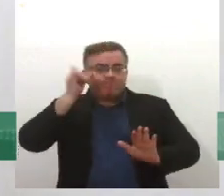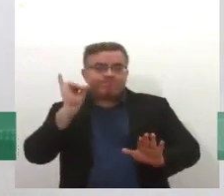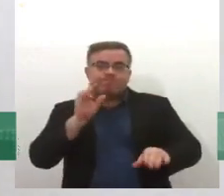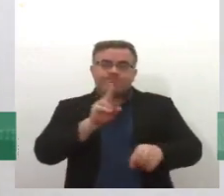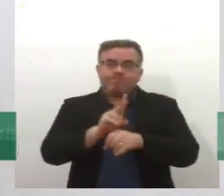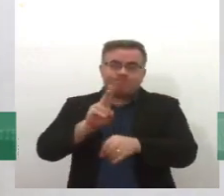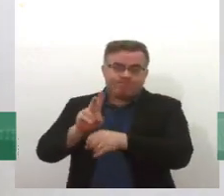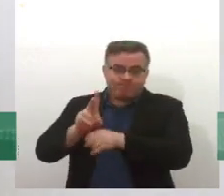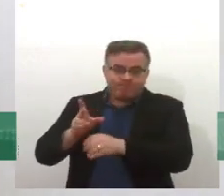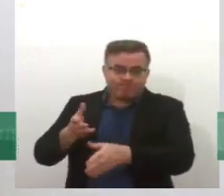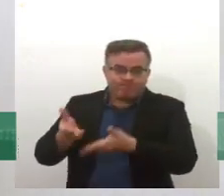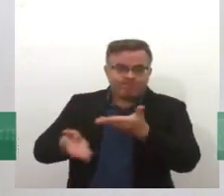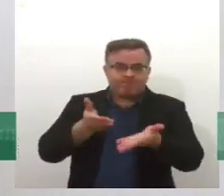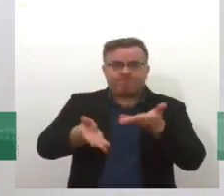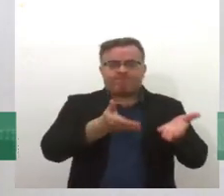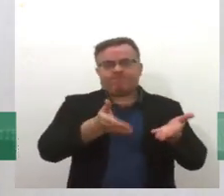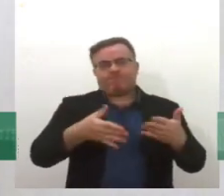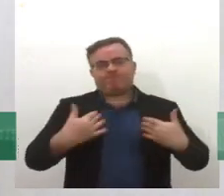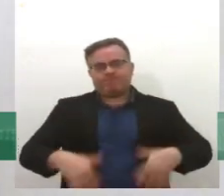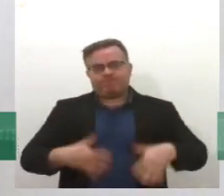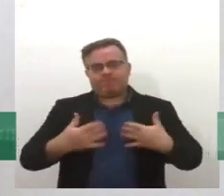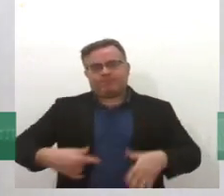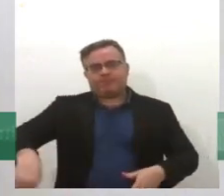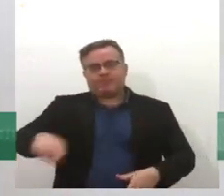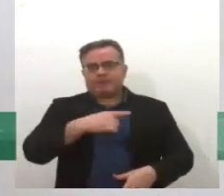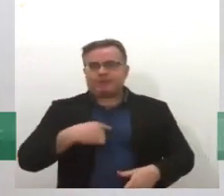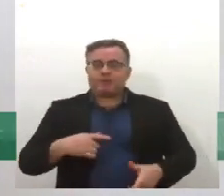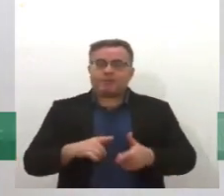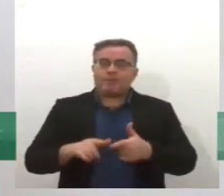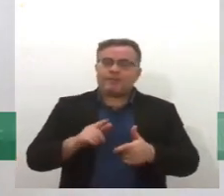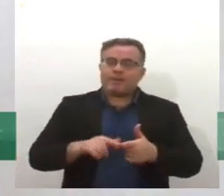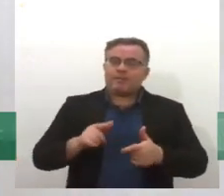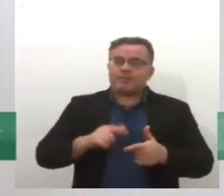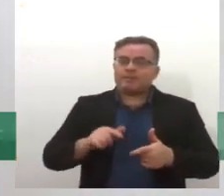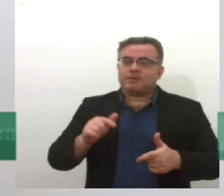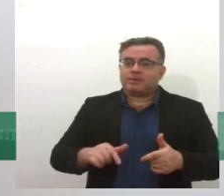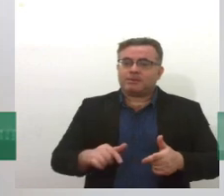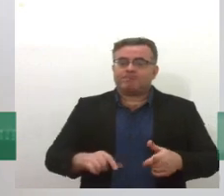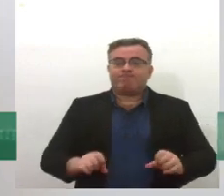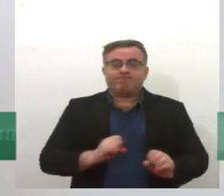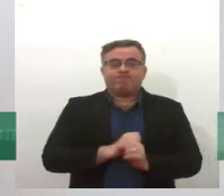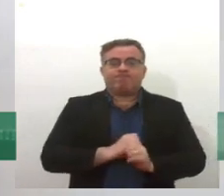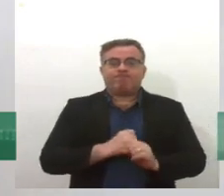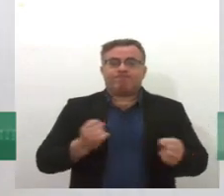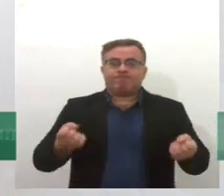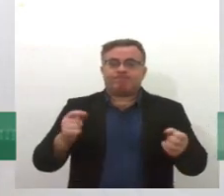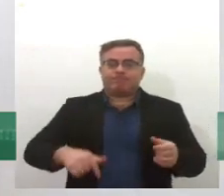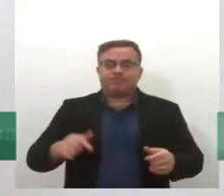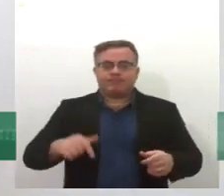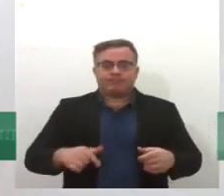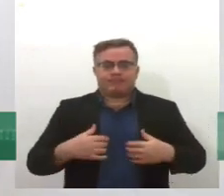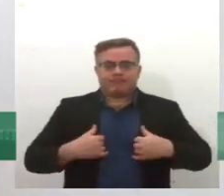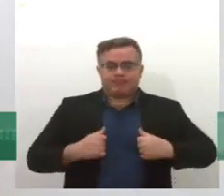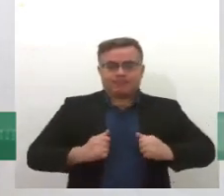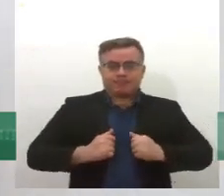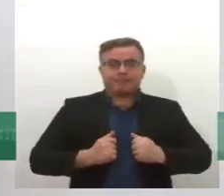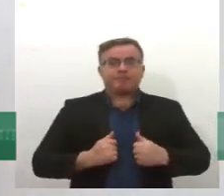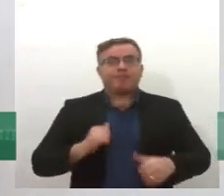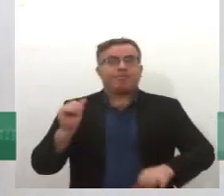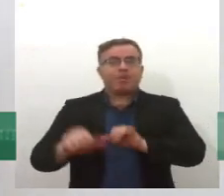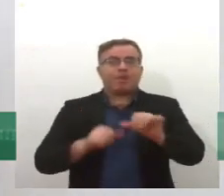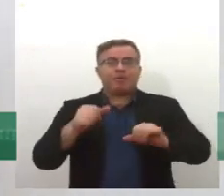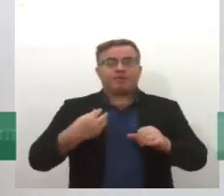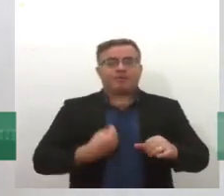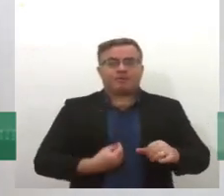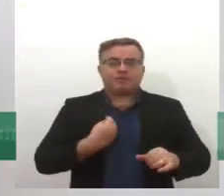A gente está passando por uma crise sanitária extremamente significativa, que mudou a rotina e a